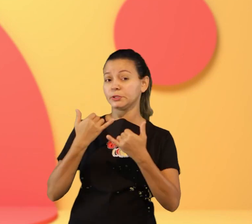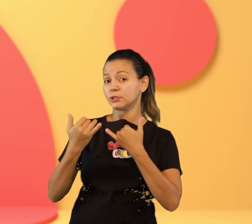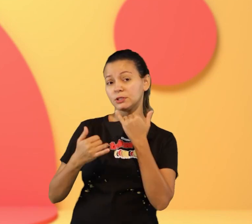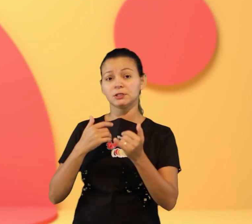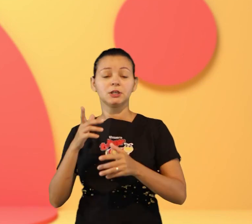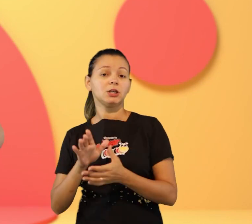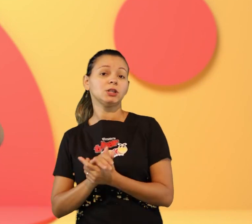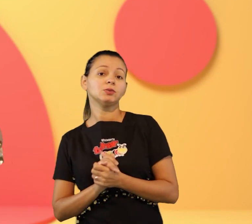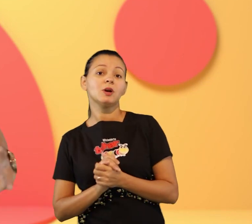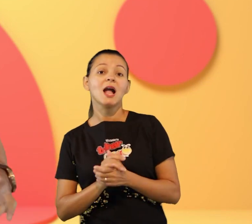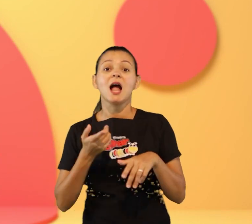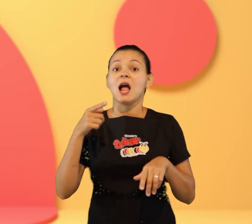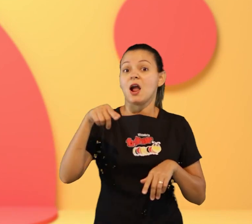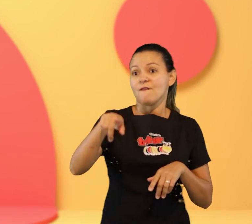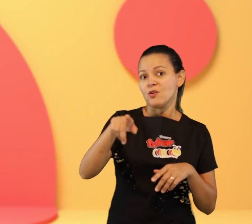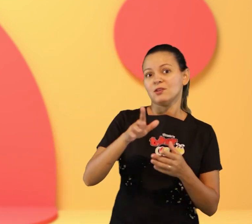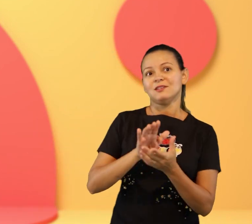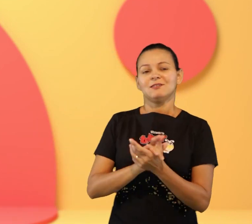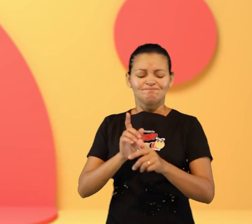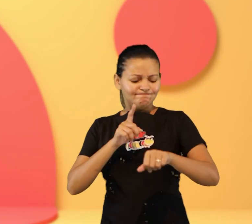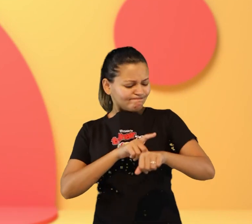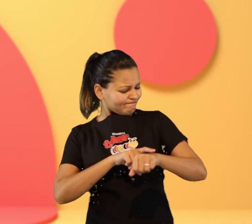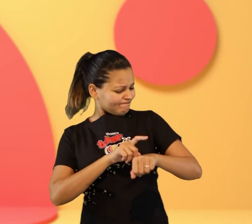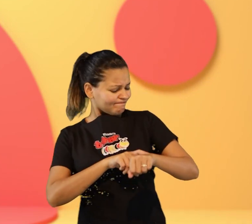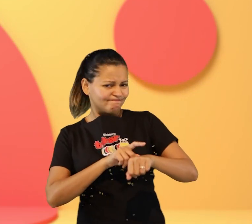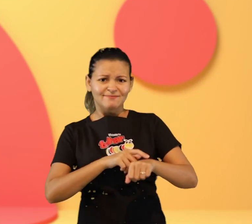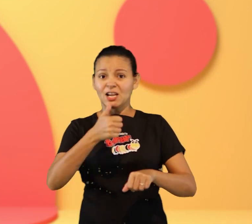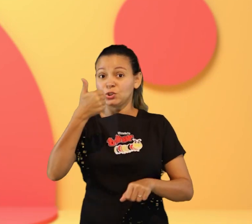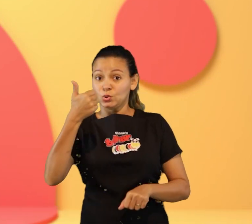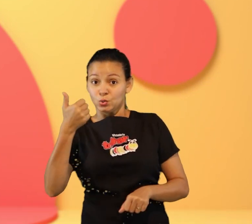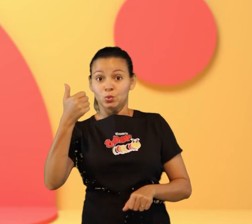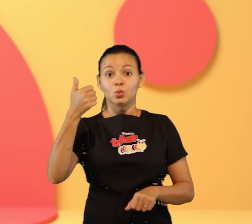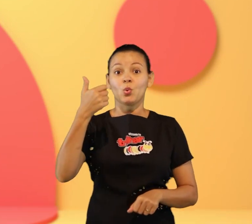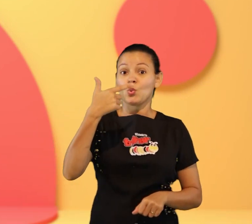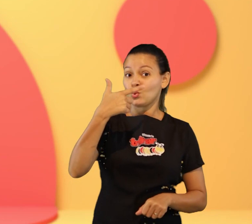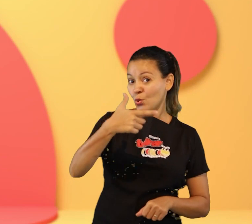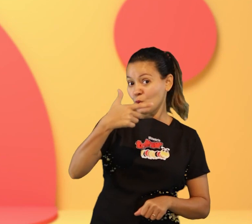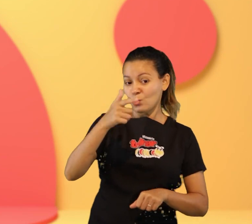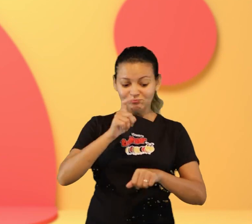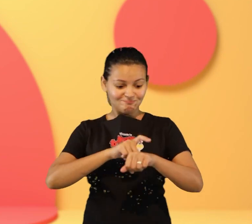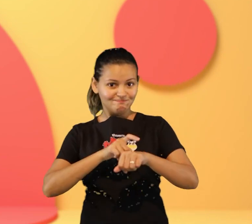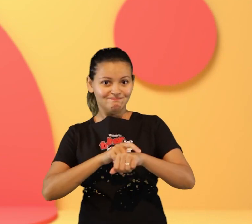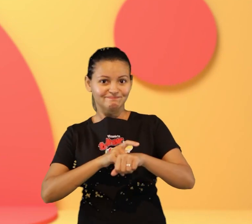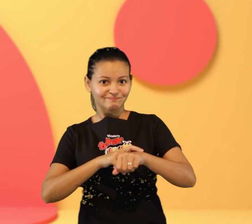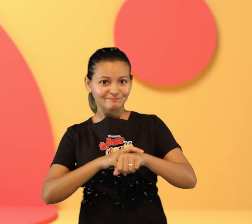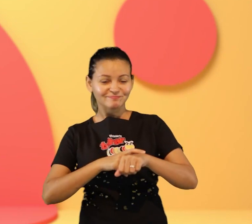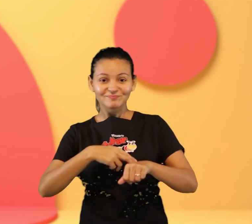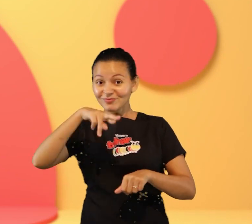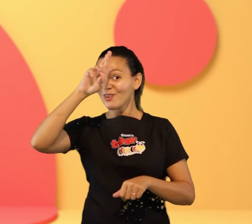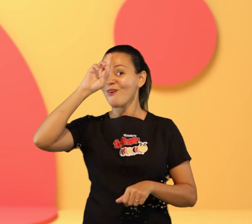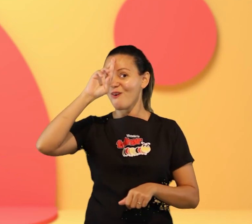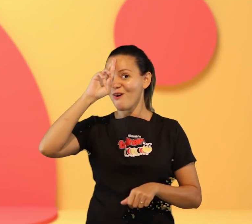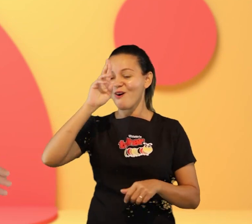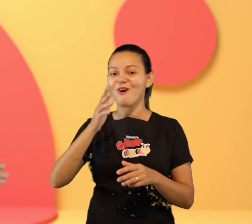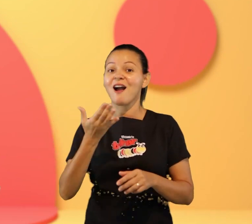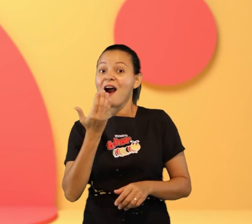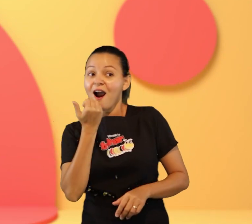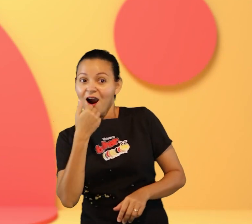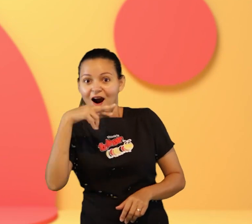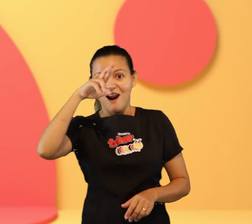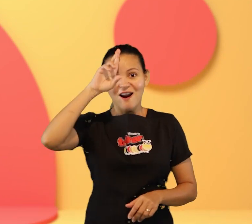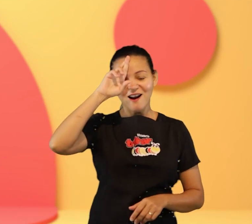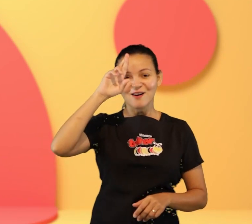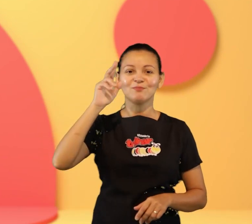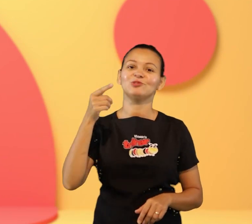aí a sua mãe vem preparar aquele almoço e você come lá e se sente satisfeito a mãe de vocês fez aquilo que era